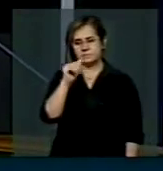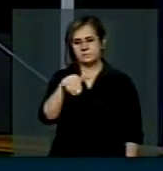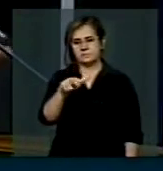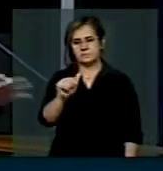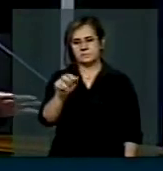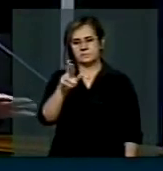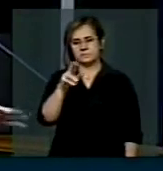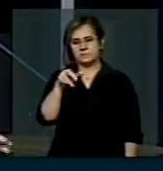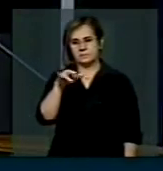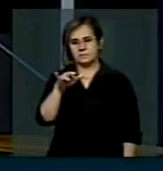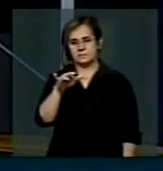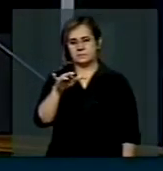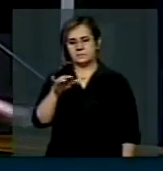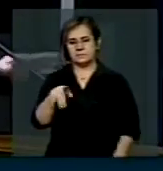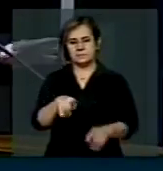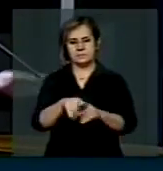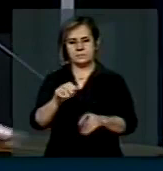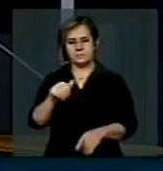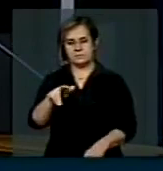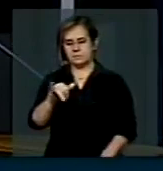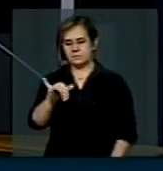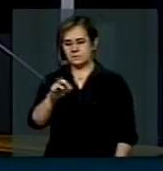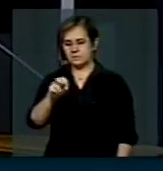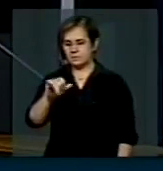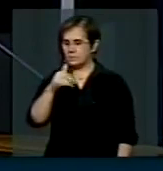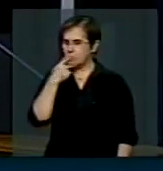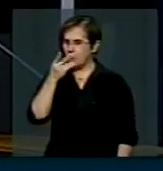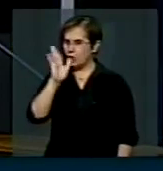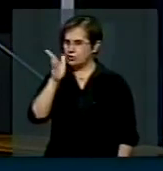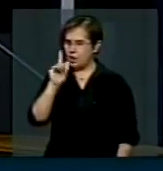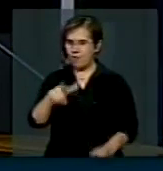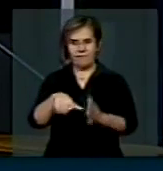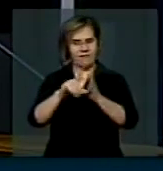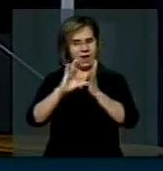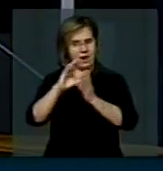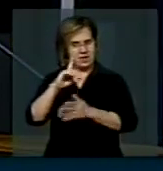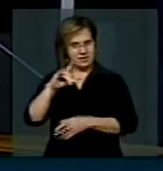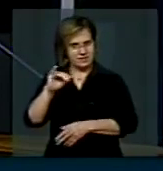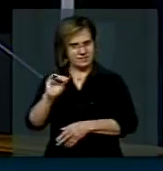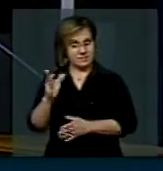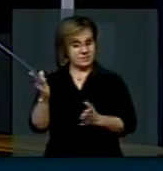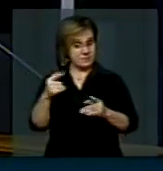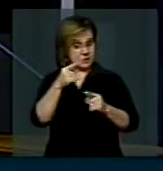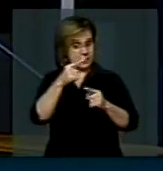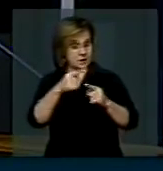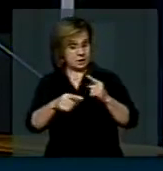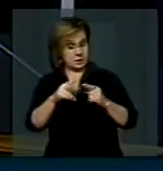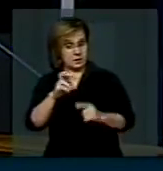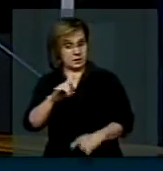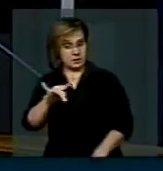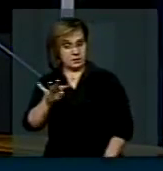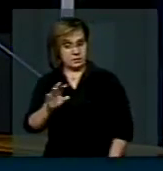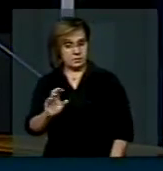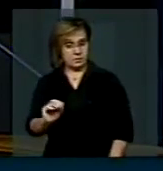Deputado Ananias, eu já me pronunciei a respeito deste assunto mais cedo. E este veto, ele é